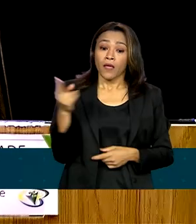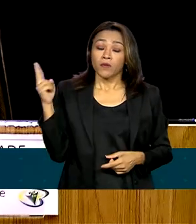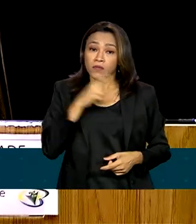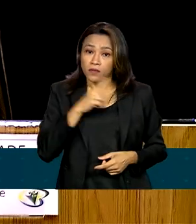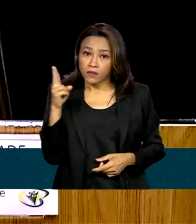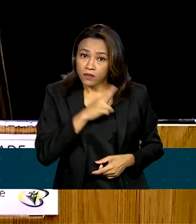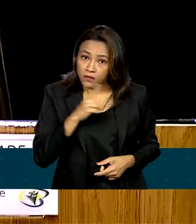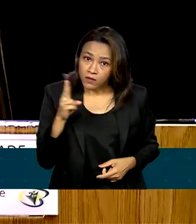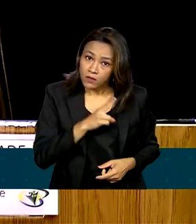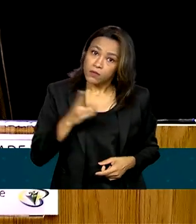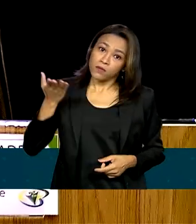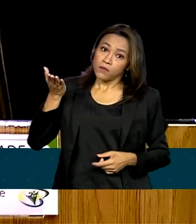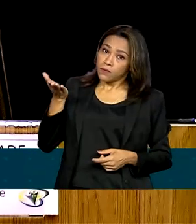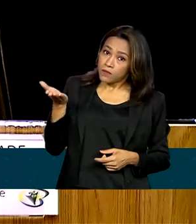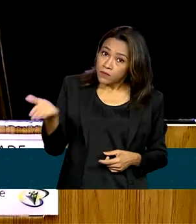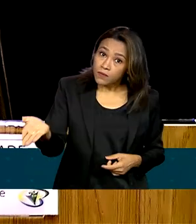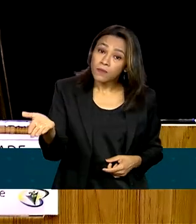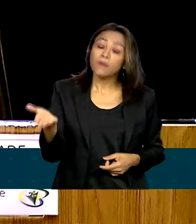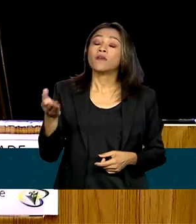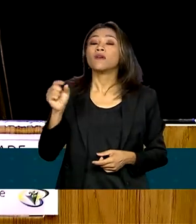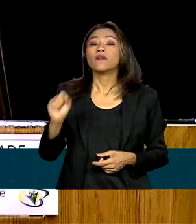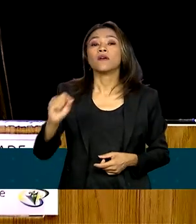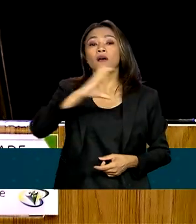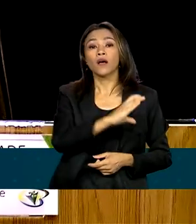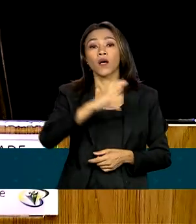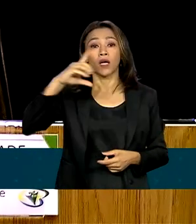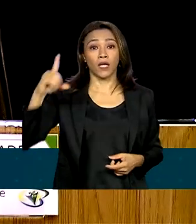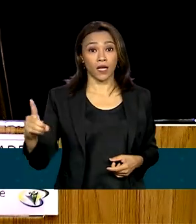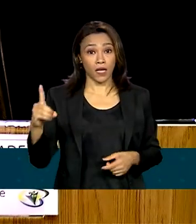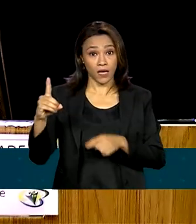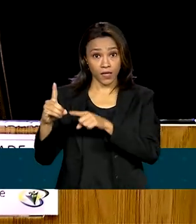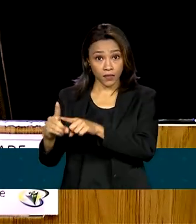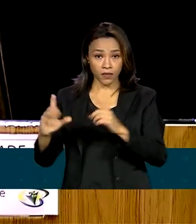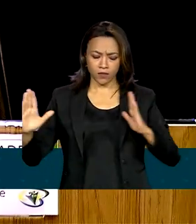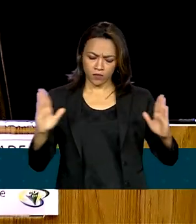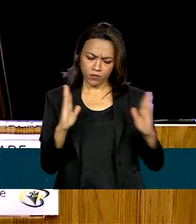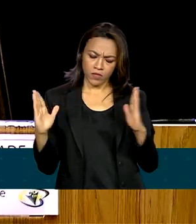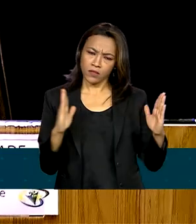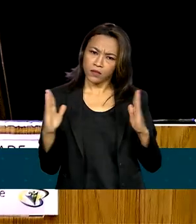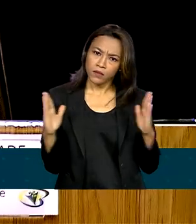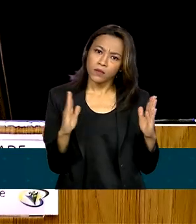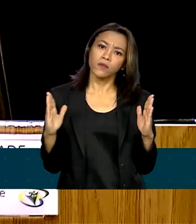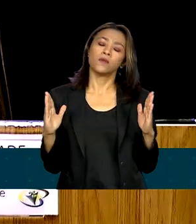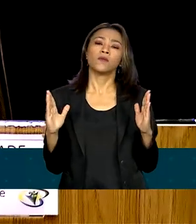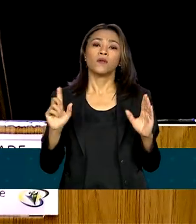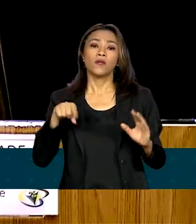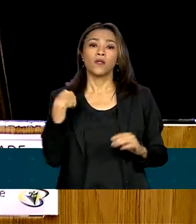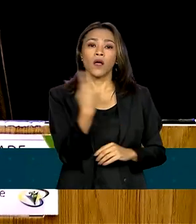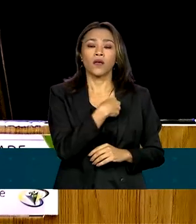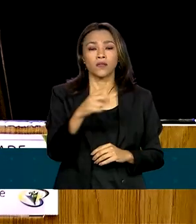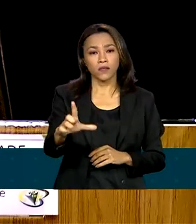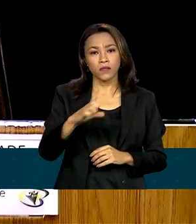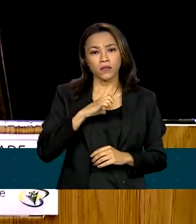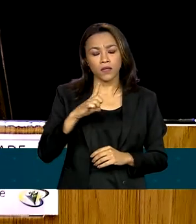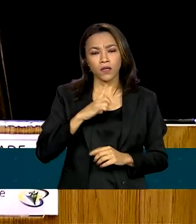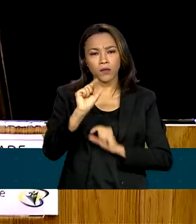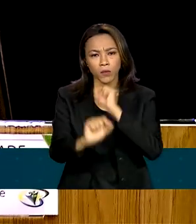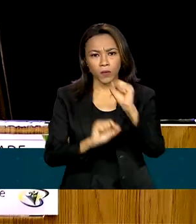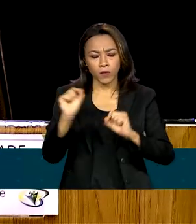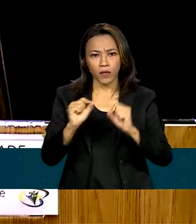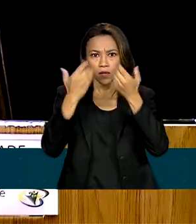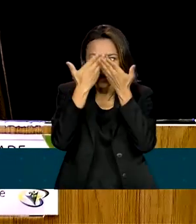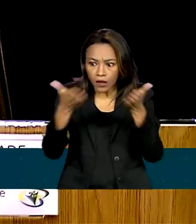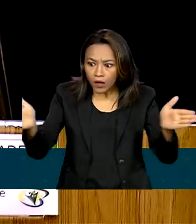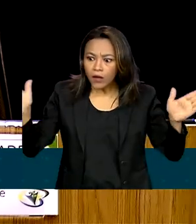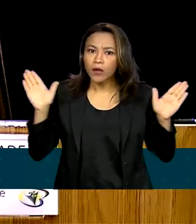merecer também essa ação coordenada no curto prazo, mas que nós temos essa visão ampla da saúde